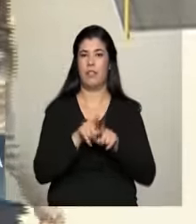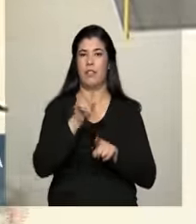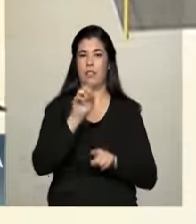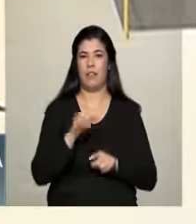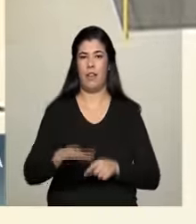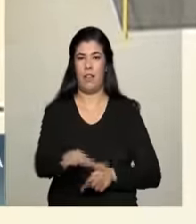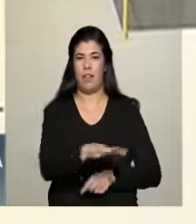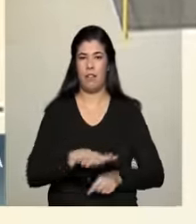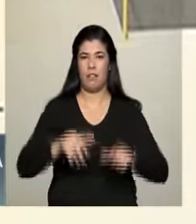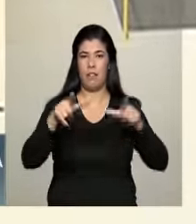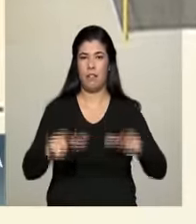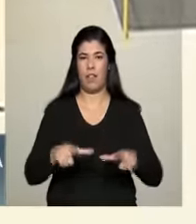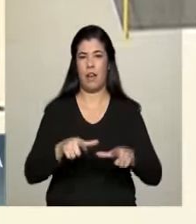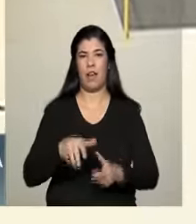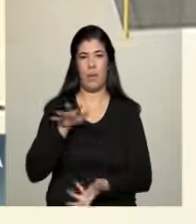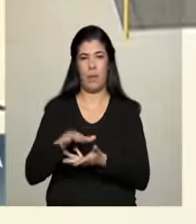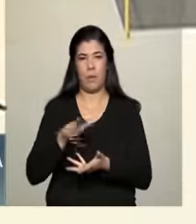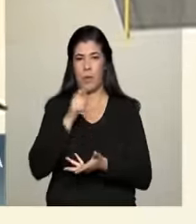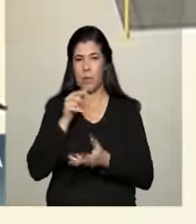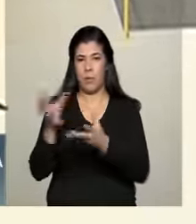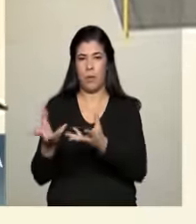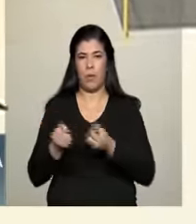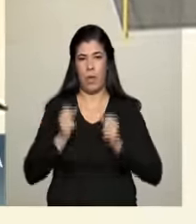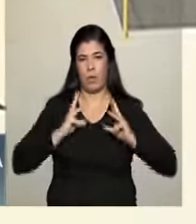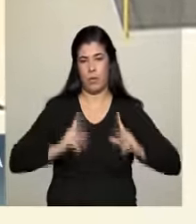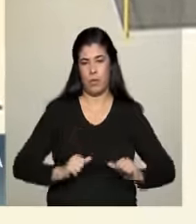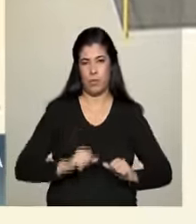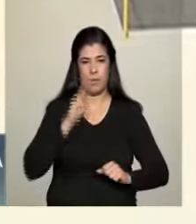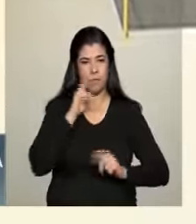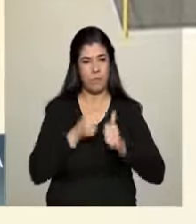estação de bombeamento. Vamos acompanhar as imagens.